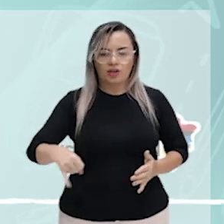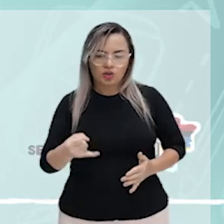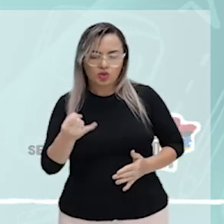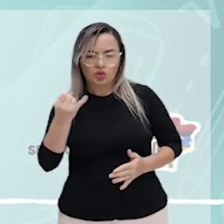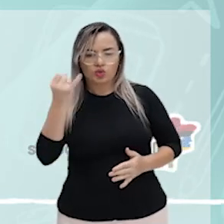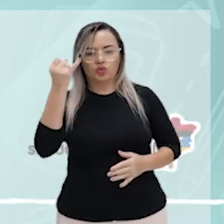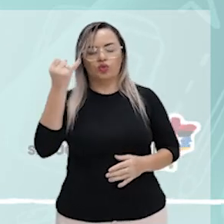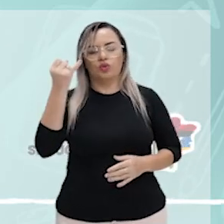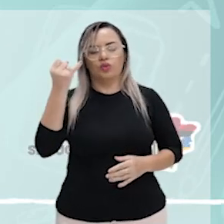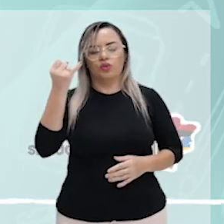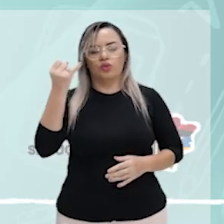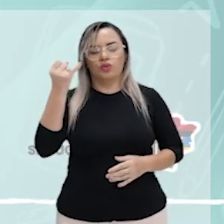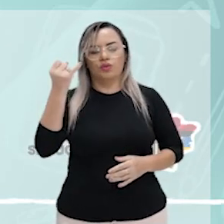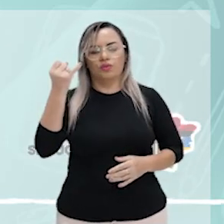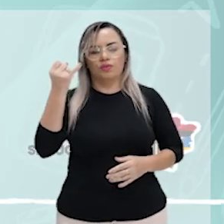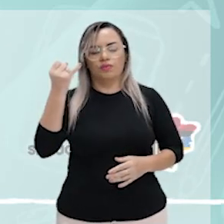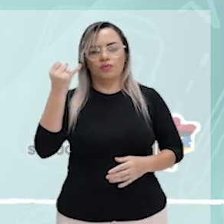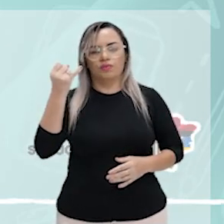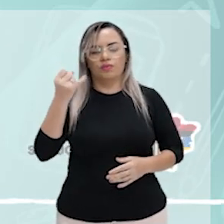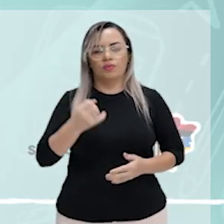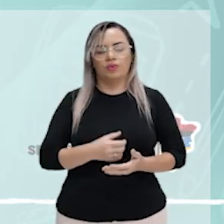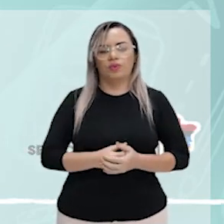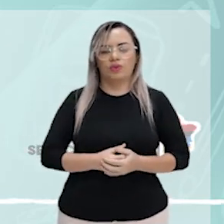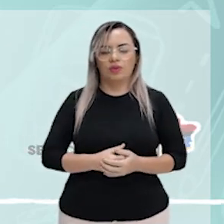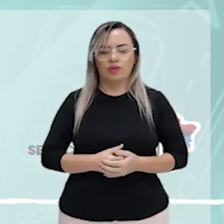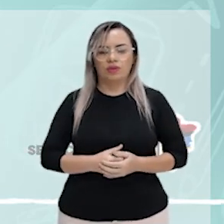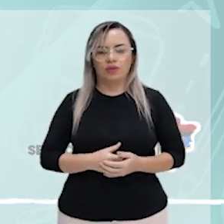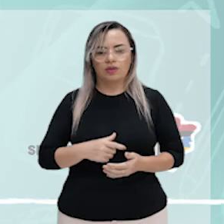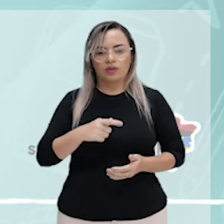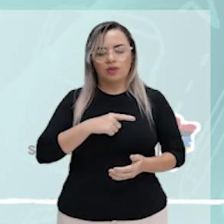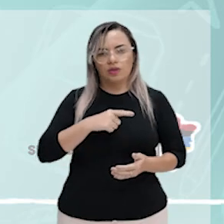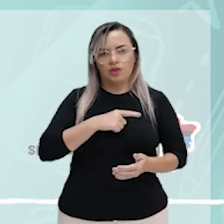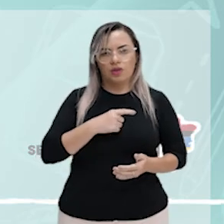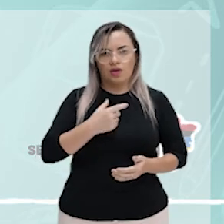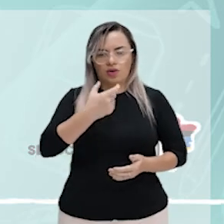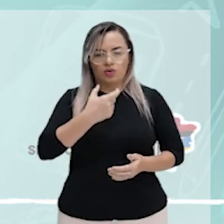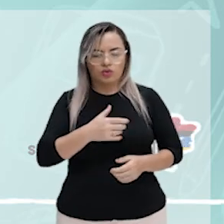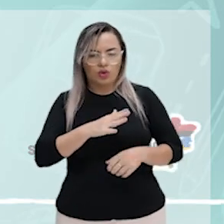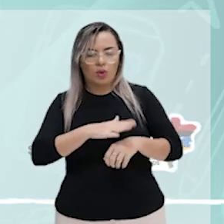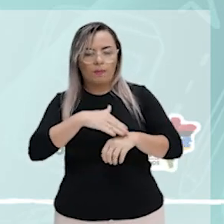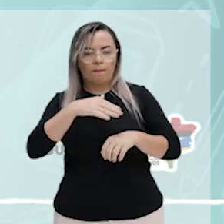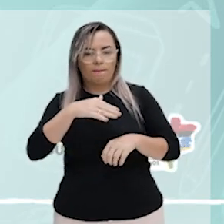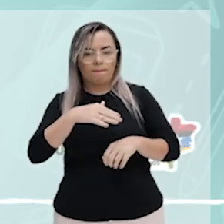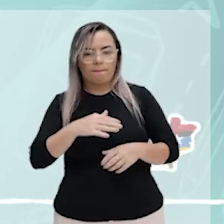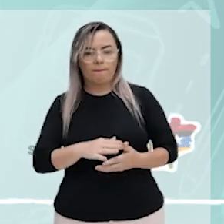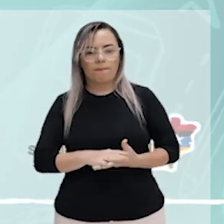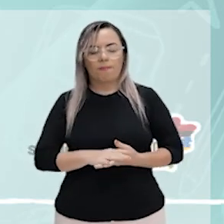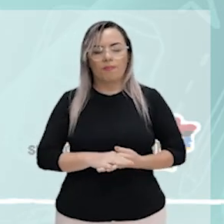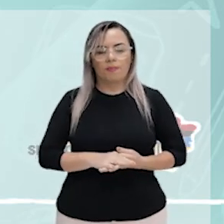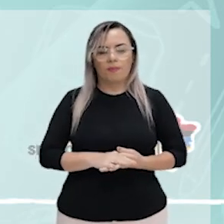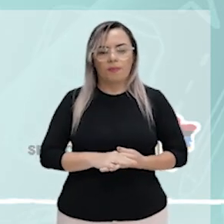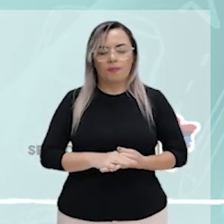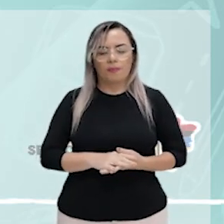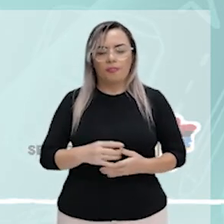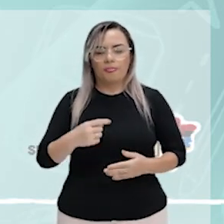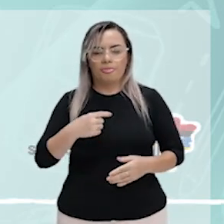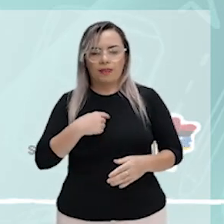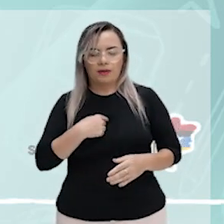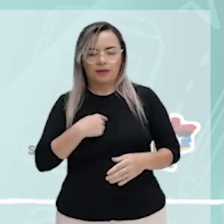não do que outra. Então, existe uma expressão de eu sou mais. Quer dizer, no sentido de preferir. Eu sou